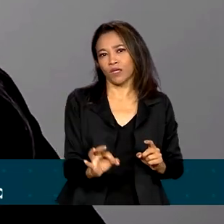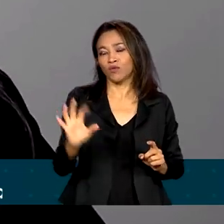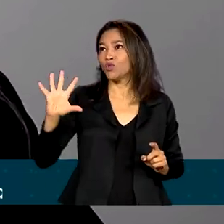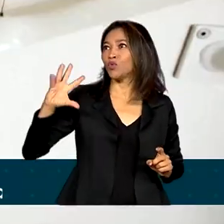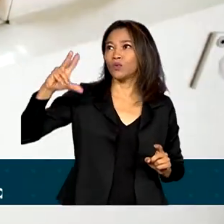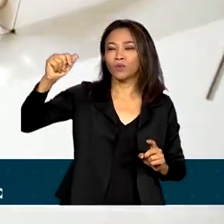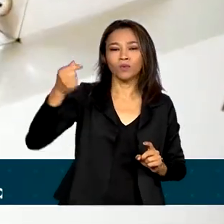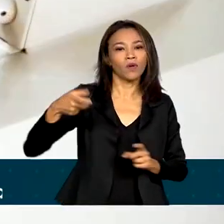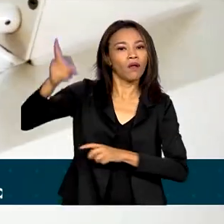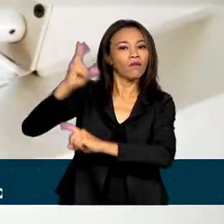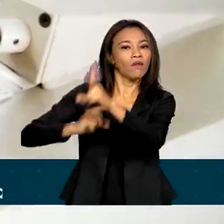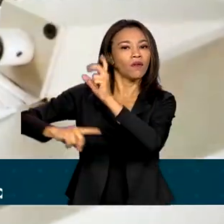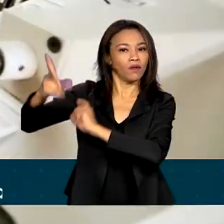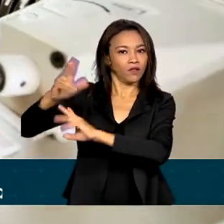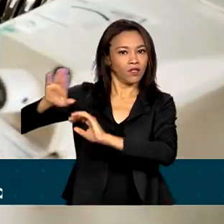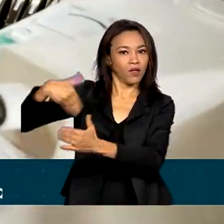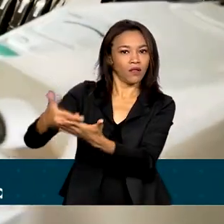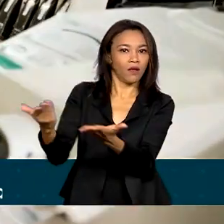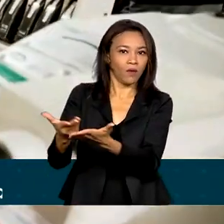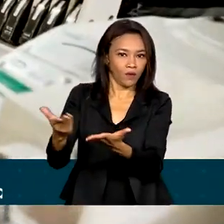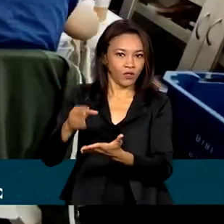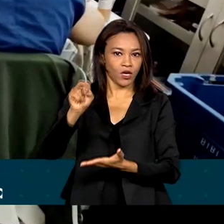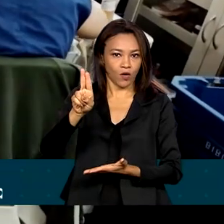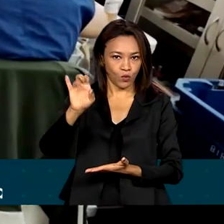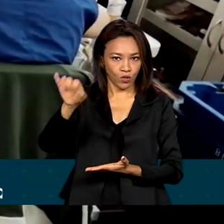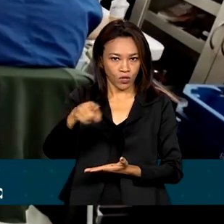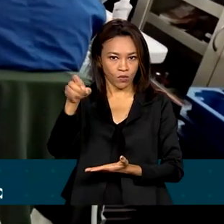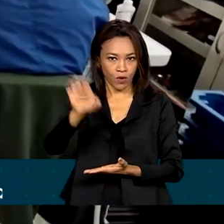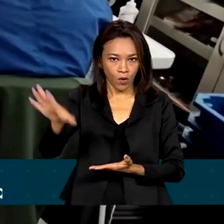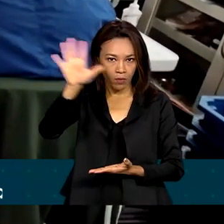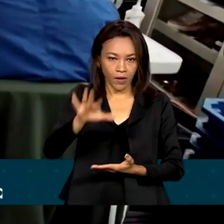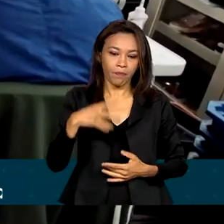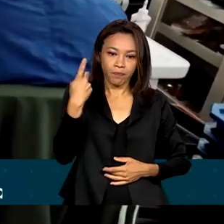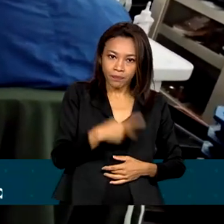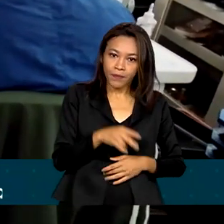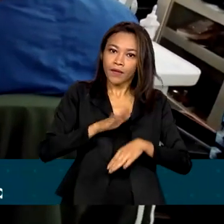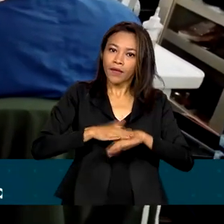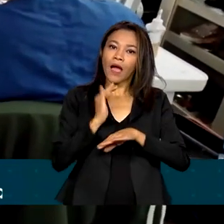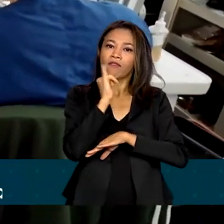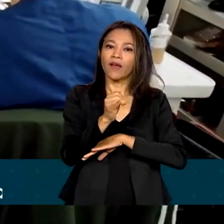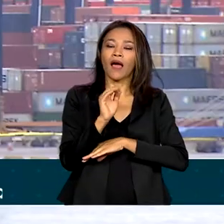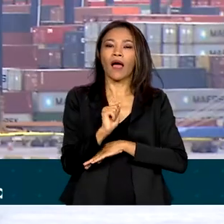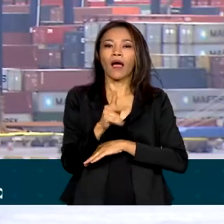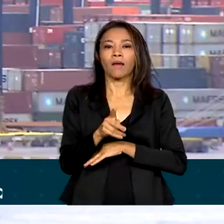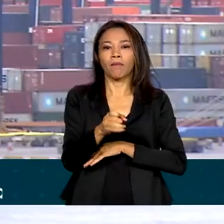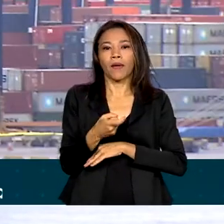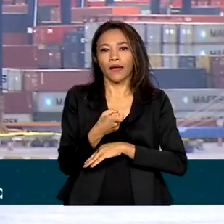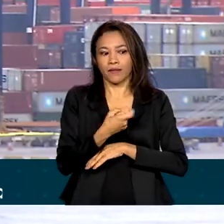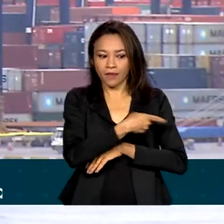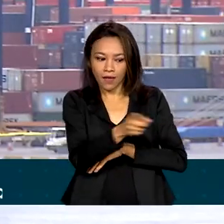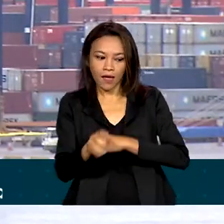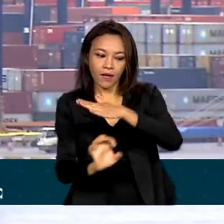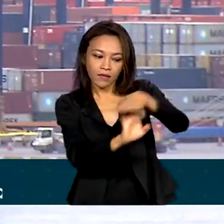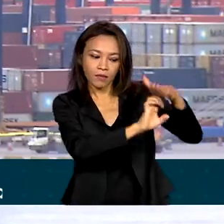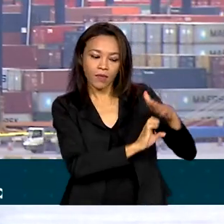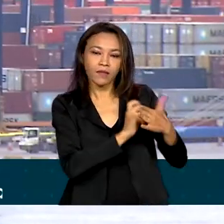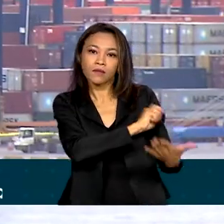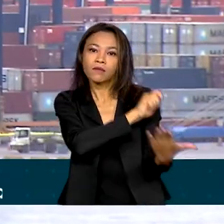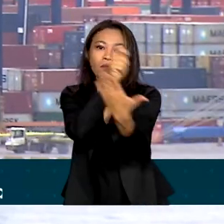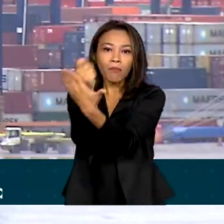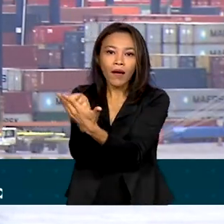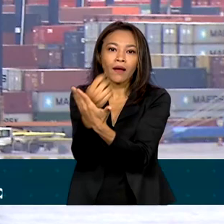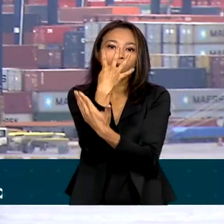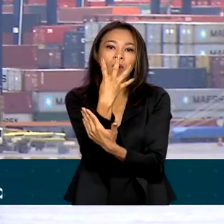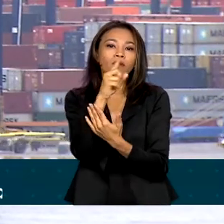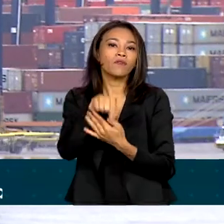importa hoje. Segundo a Apex Brasil, as empresas brasileiras pagam, em média, 4,5% em